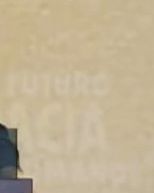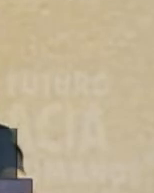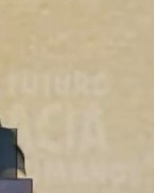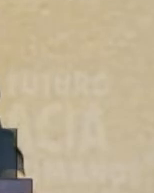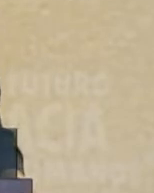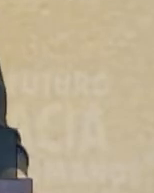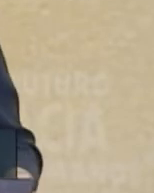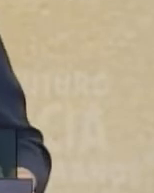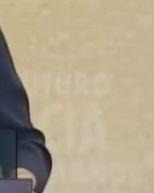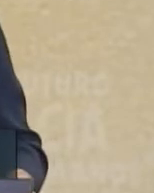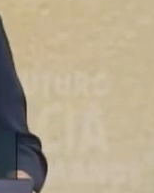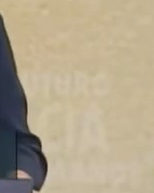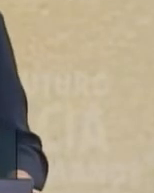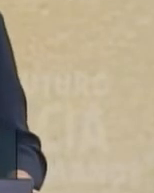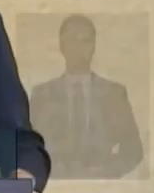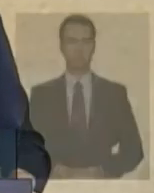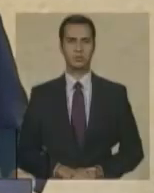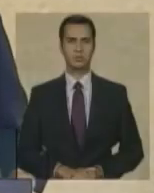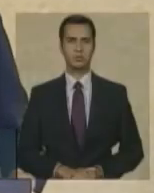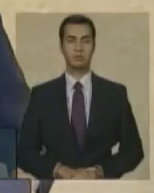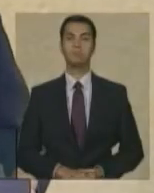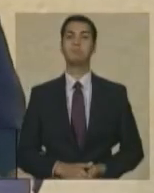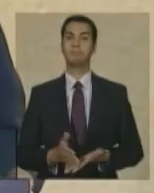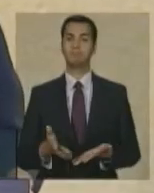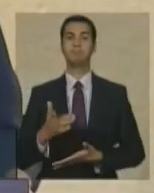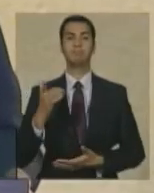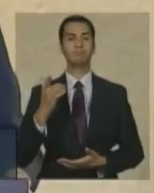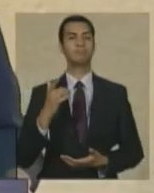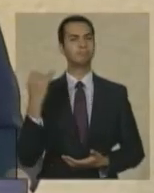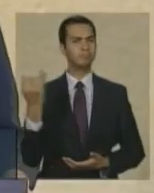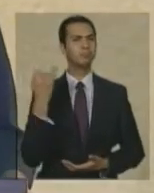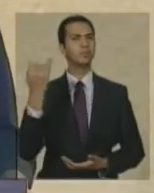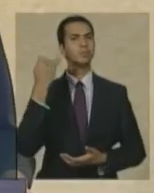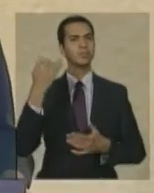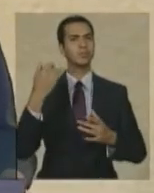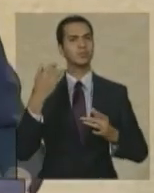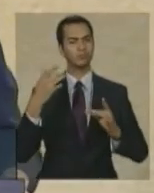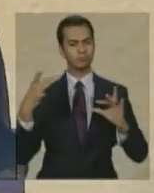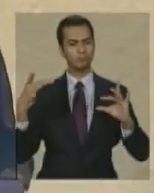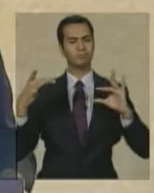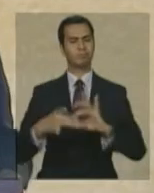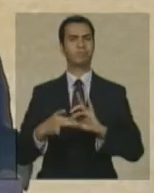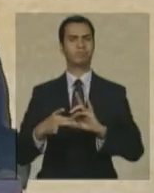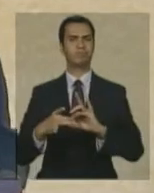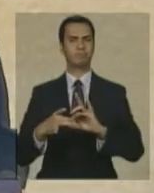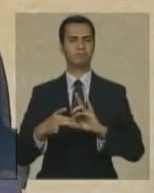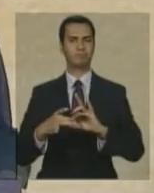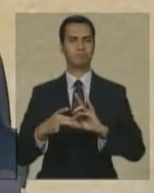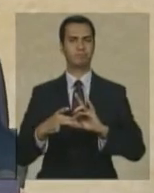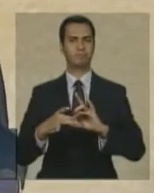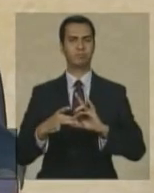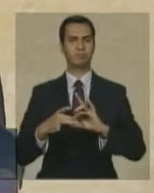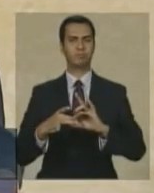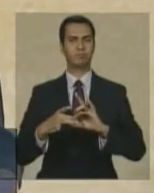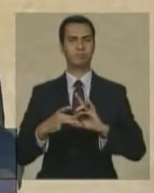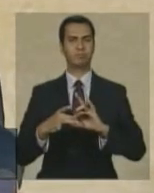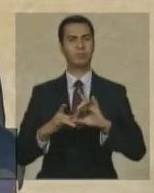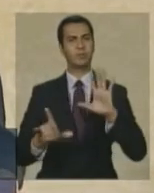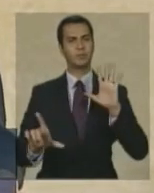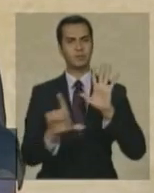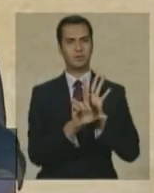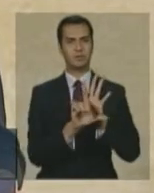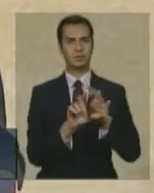esta é uma importante conexão uma conexão decisiva com a lei que